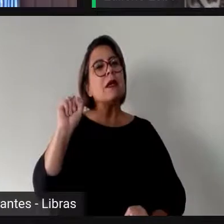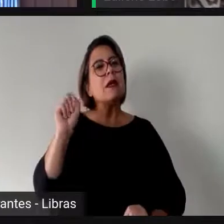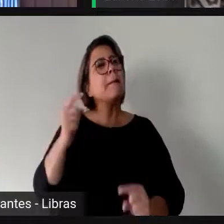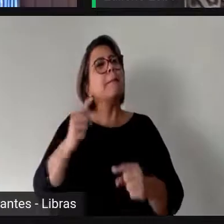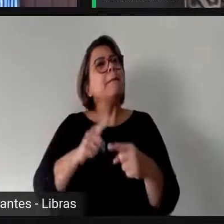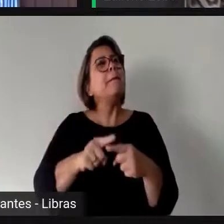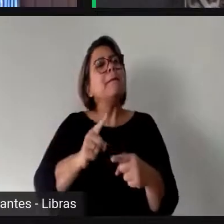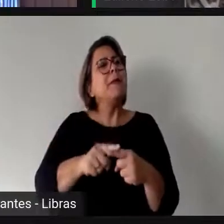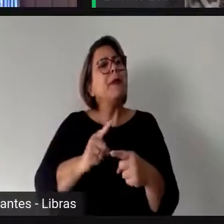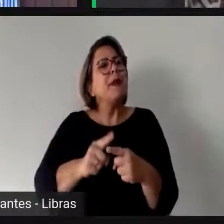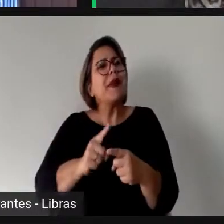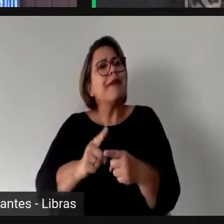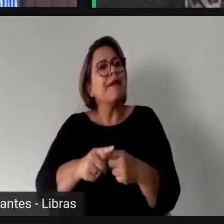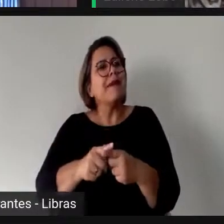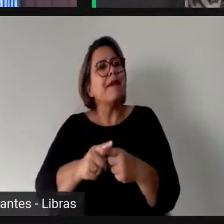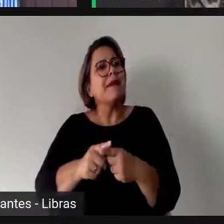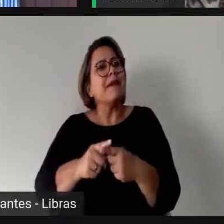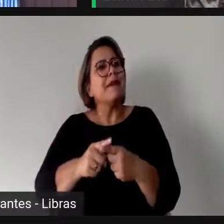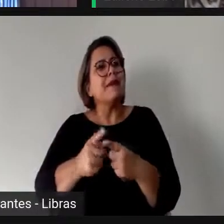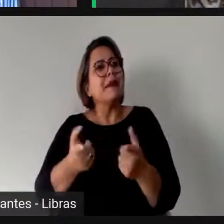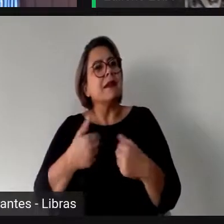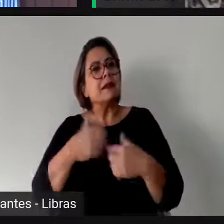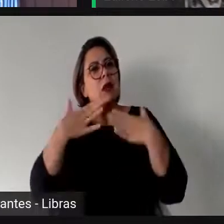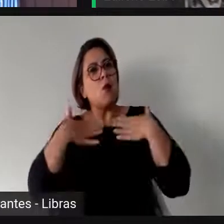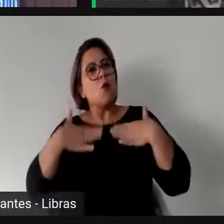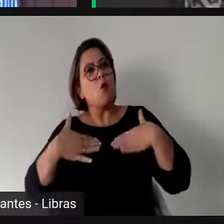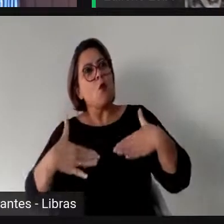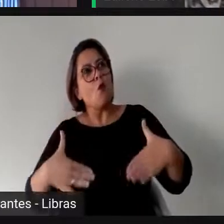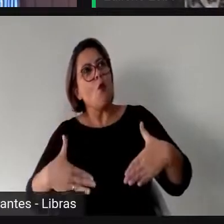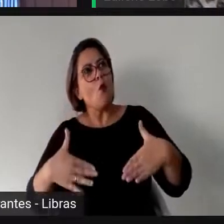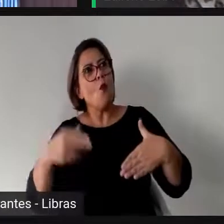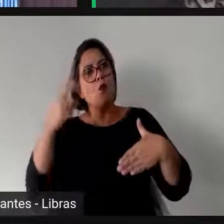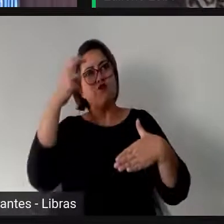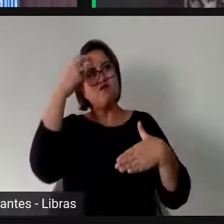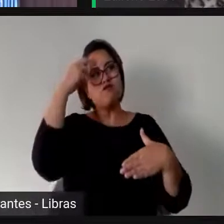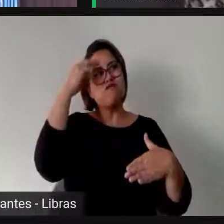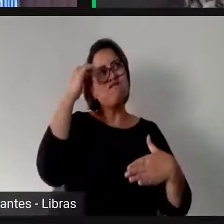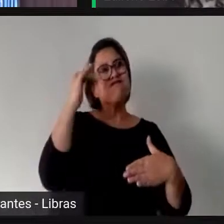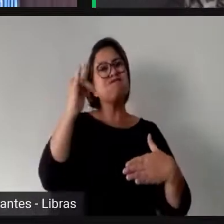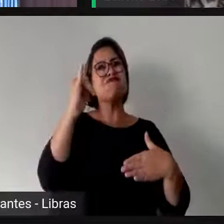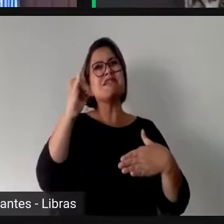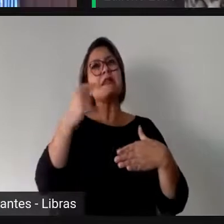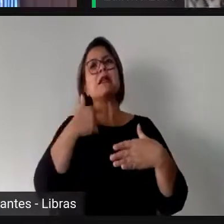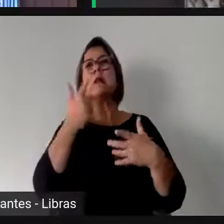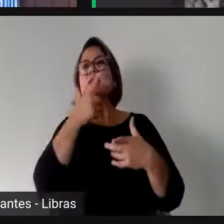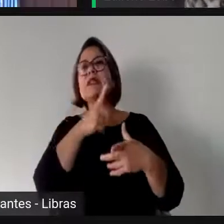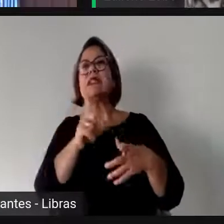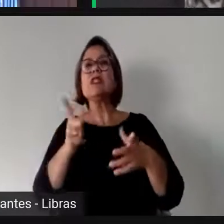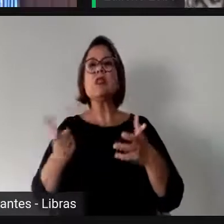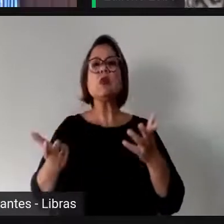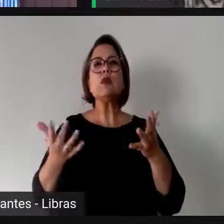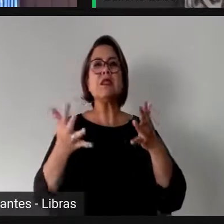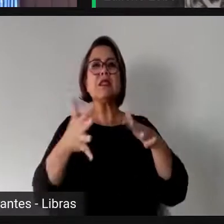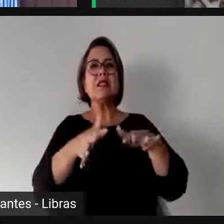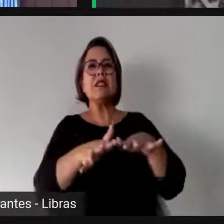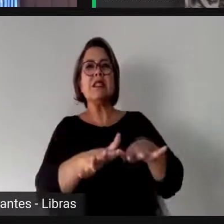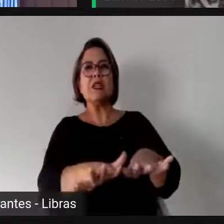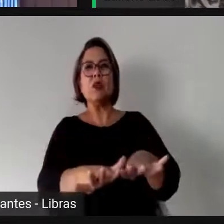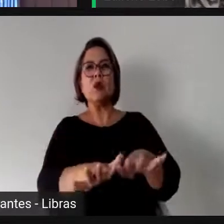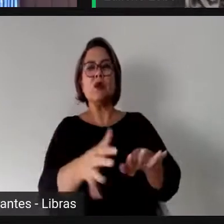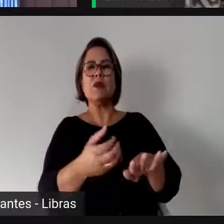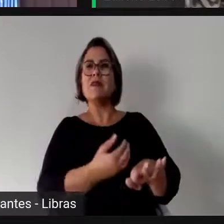nenhuma razão, seja física, seja intelectual, para a inclusão das mulheres no mundo da vida,